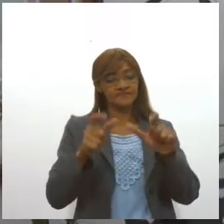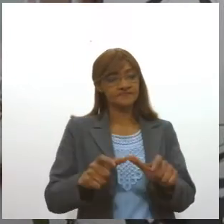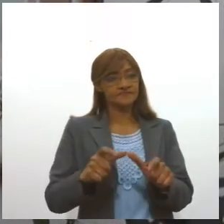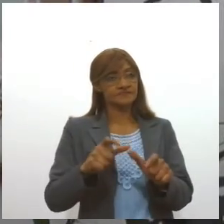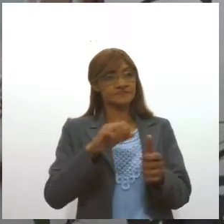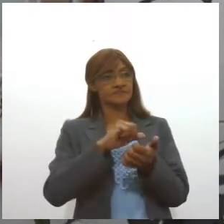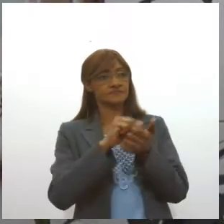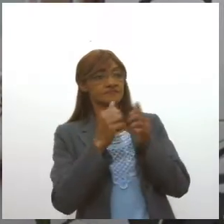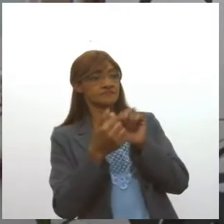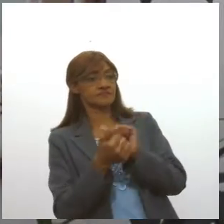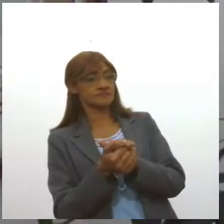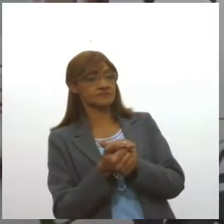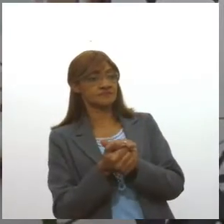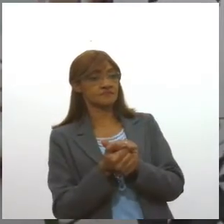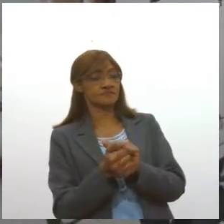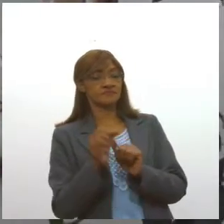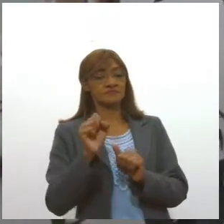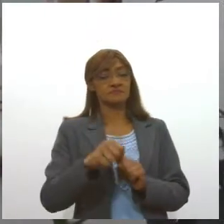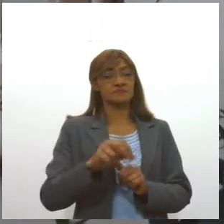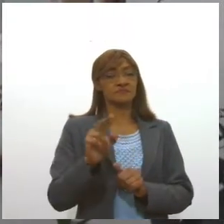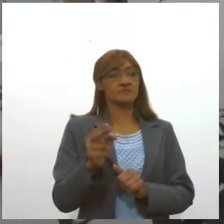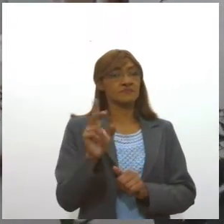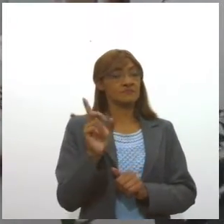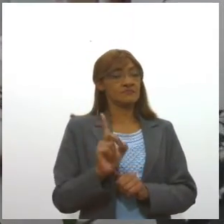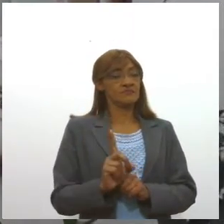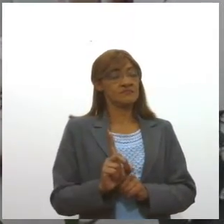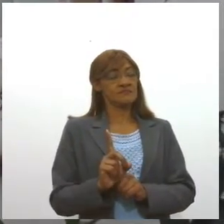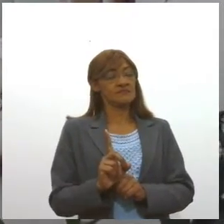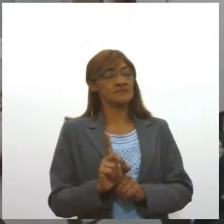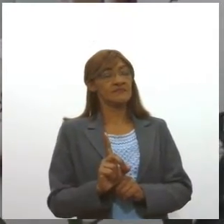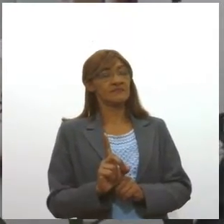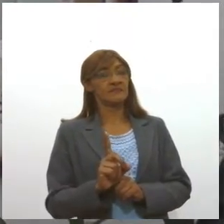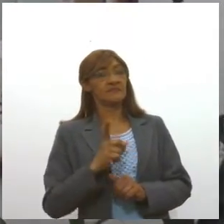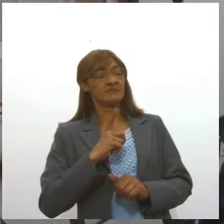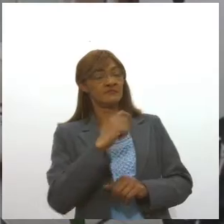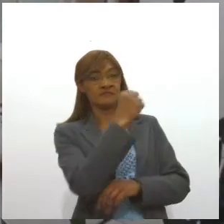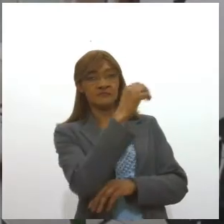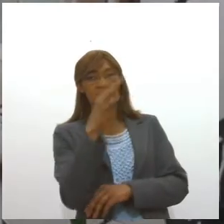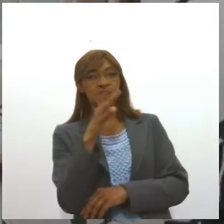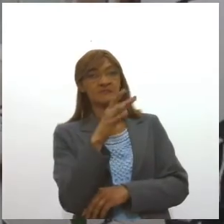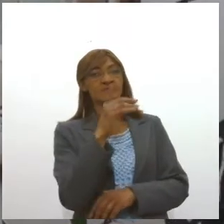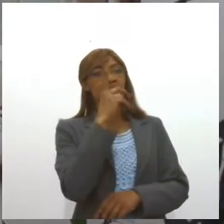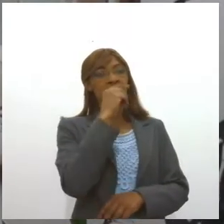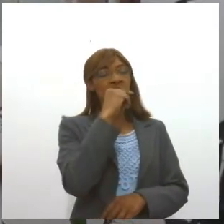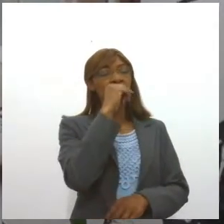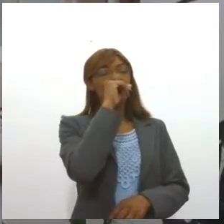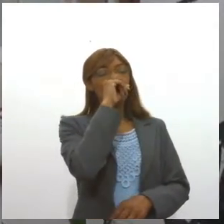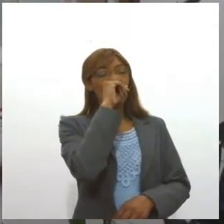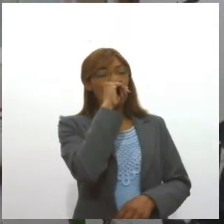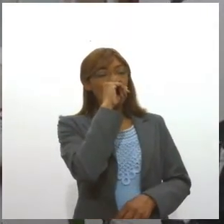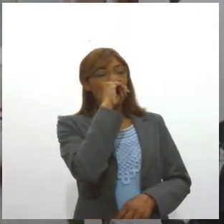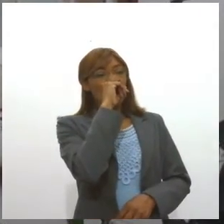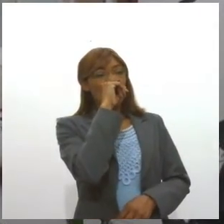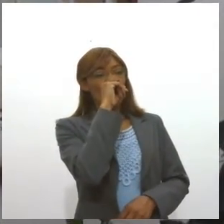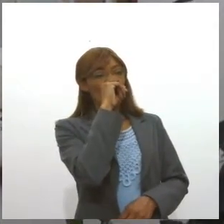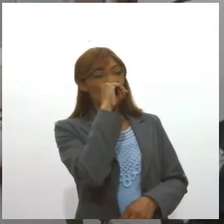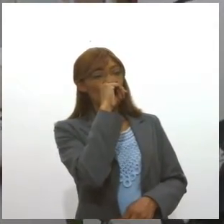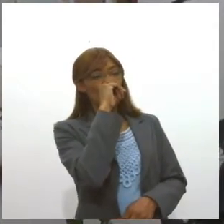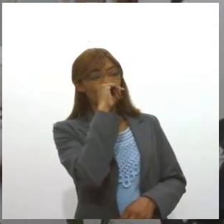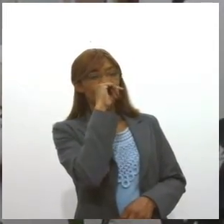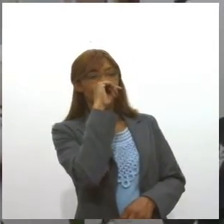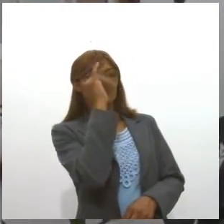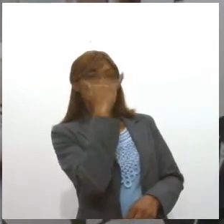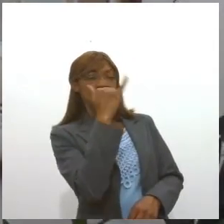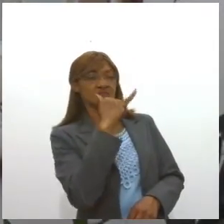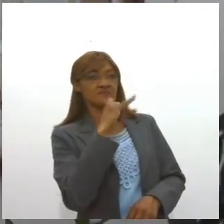se está na área urbana, se está área rural, se tem água, se tem energia, se está próximo à lixeira, se está próximo à estrada, se o